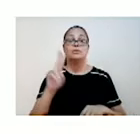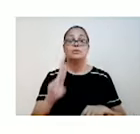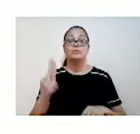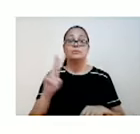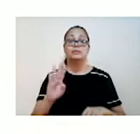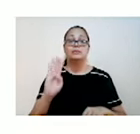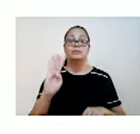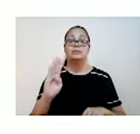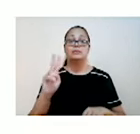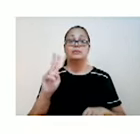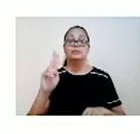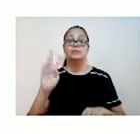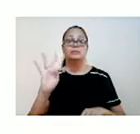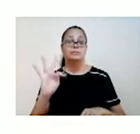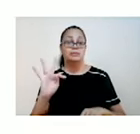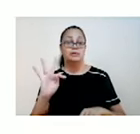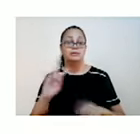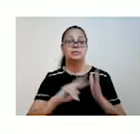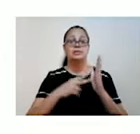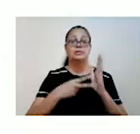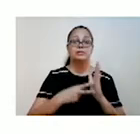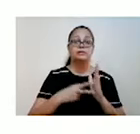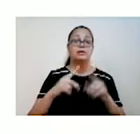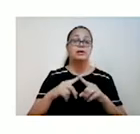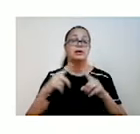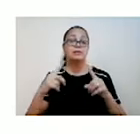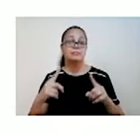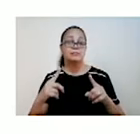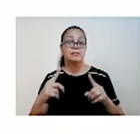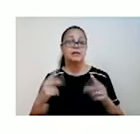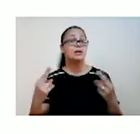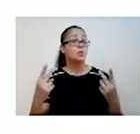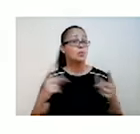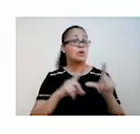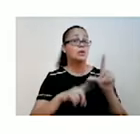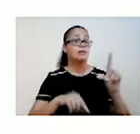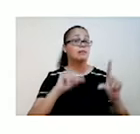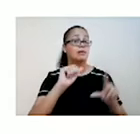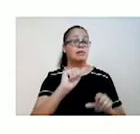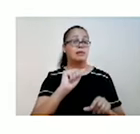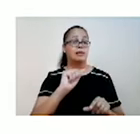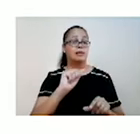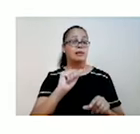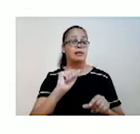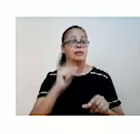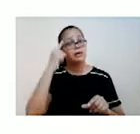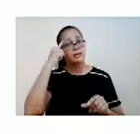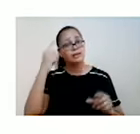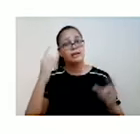na letra A, né? But, dando uma ideia de contrariedade. E na letra G, although,